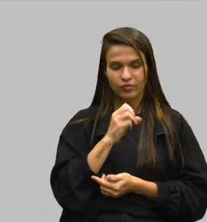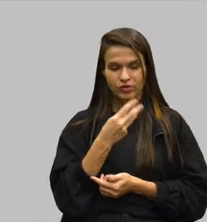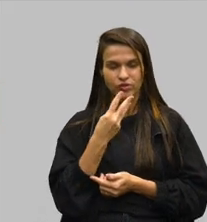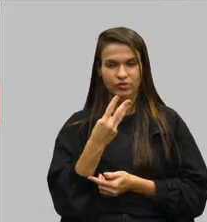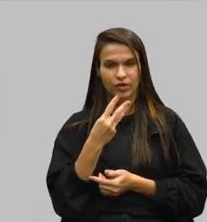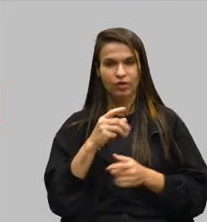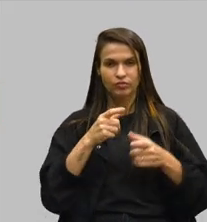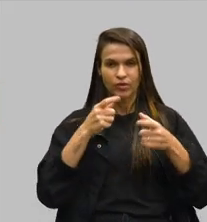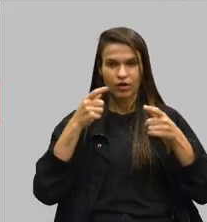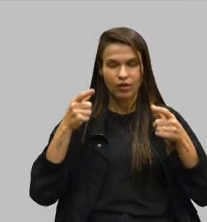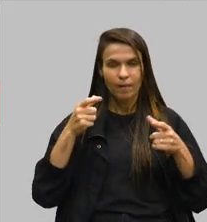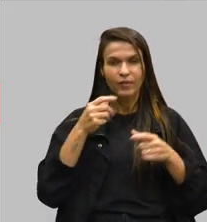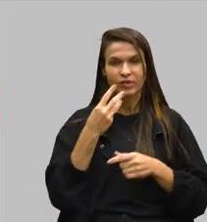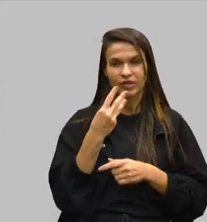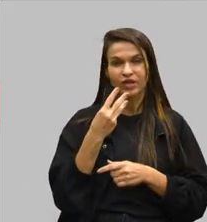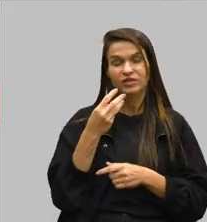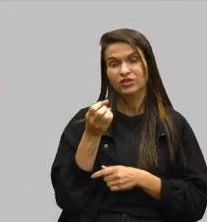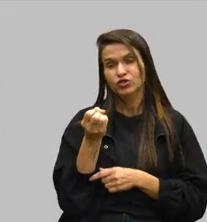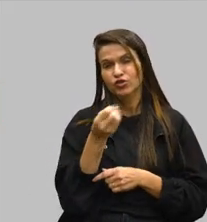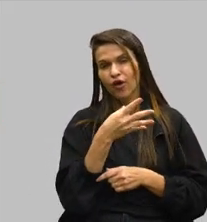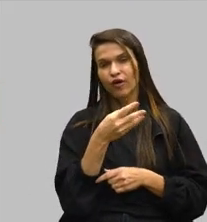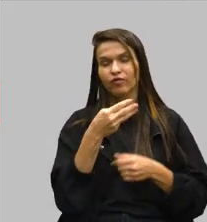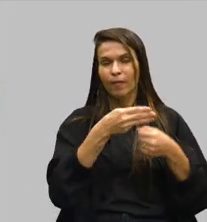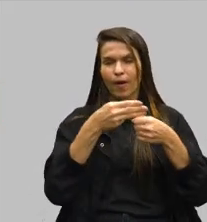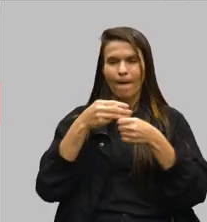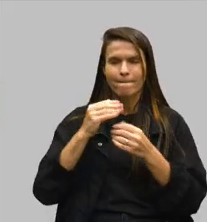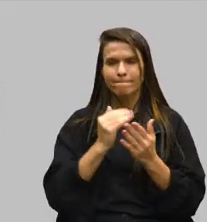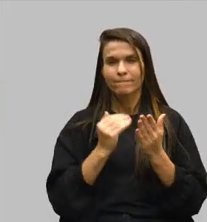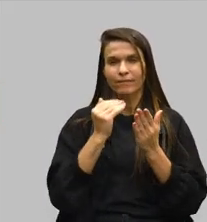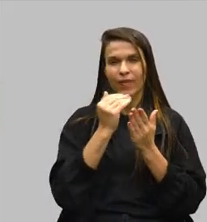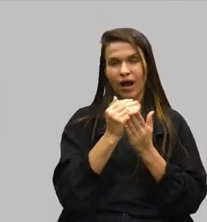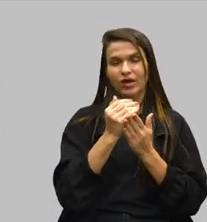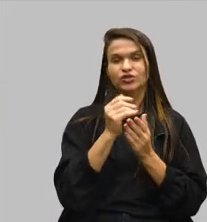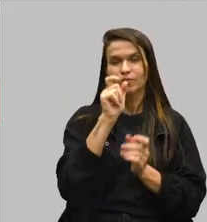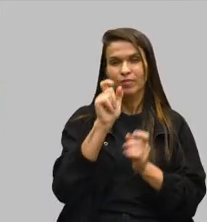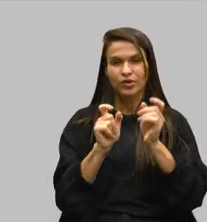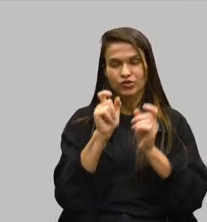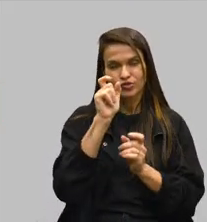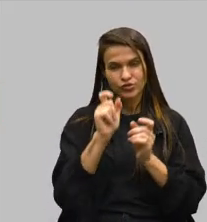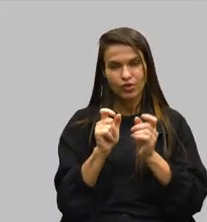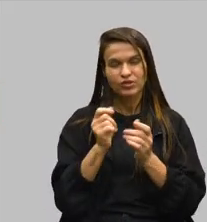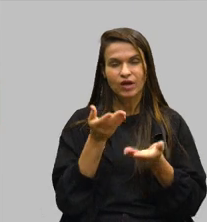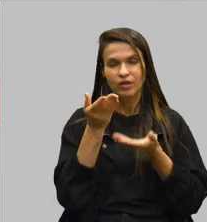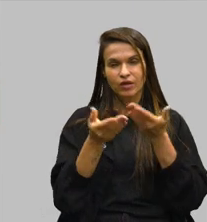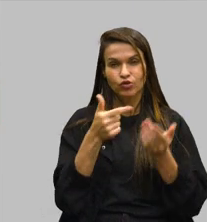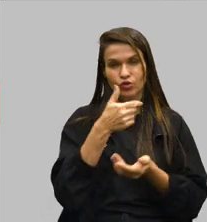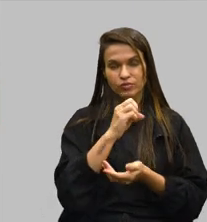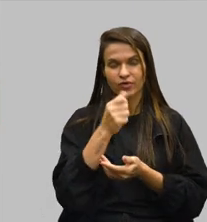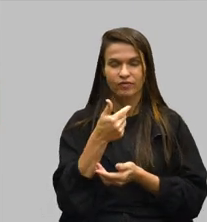expansão para 3 novos municípios e mais de 300 catadores atendidos em 2025.